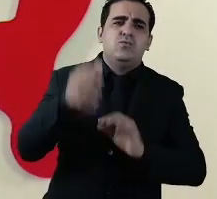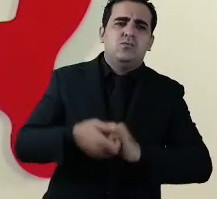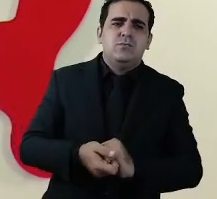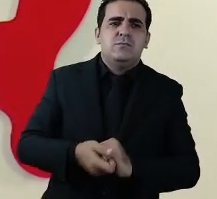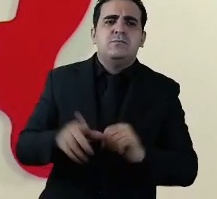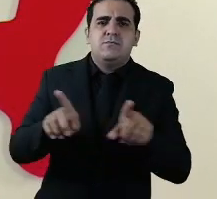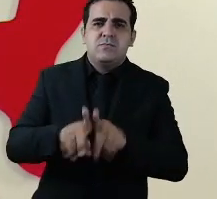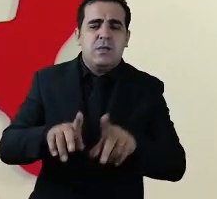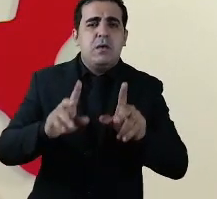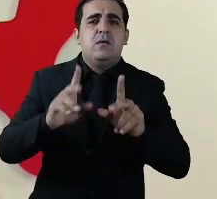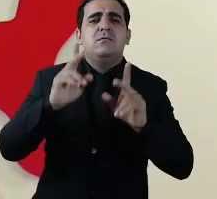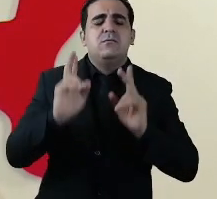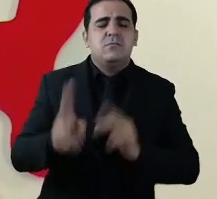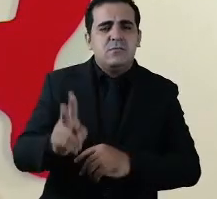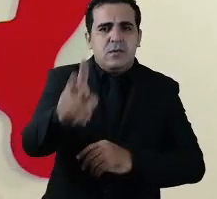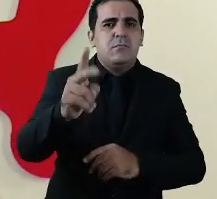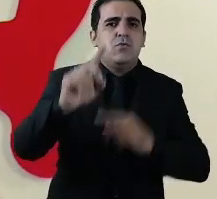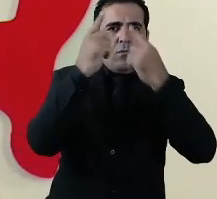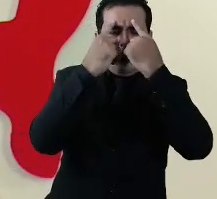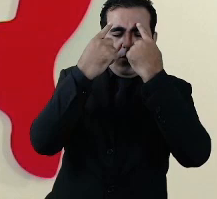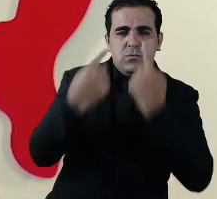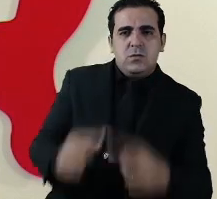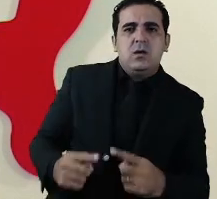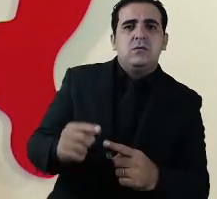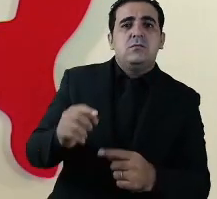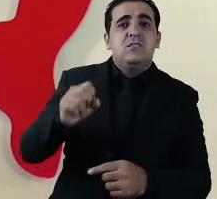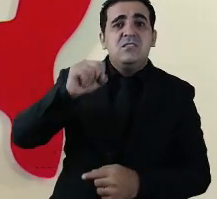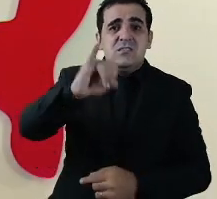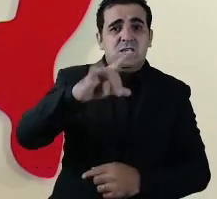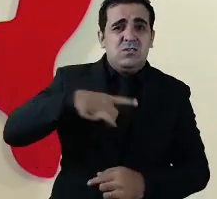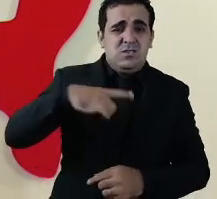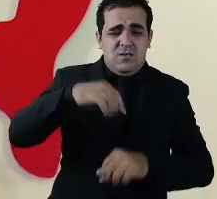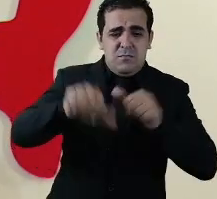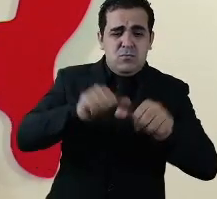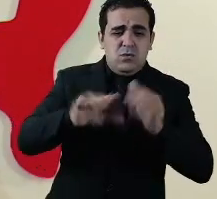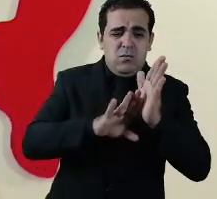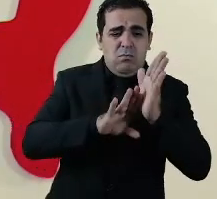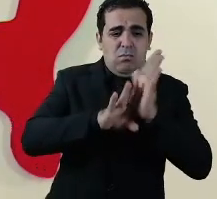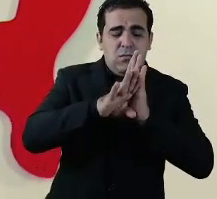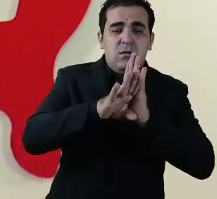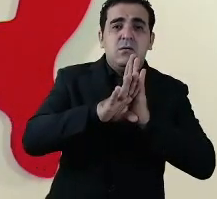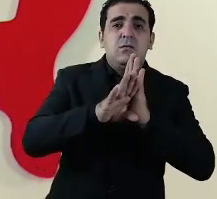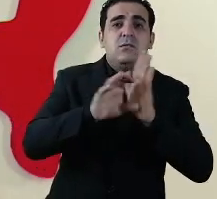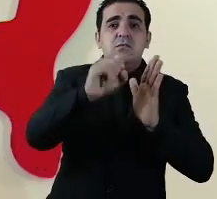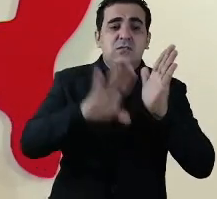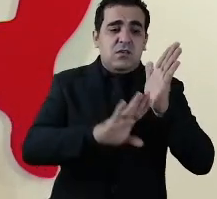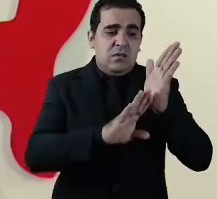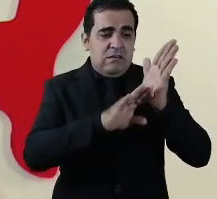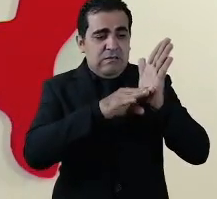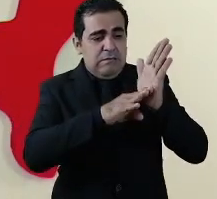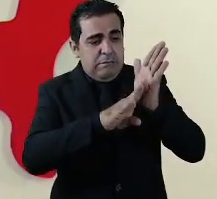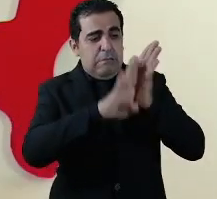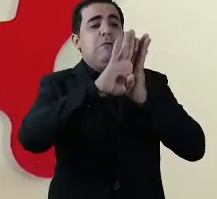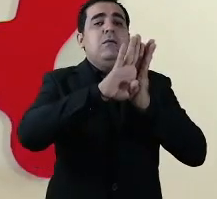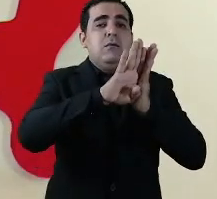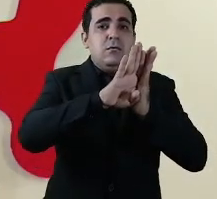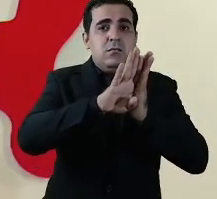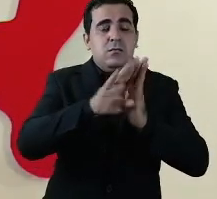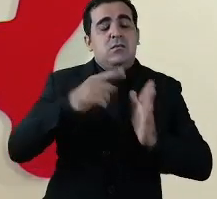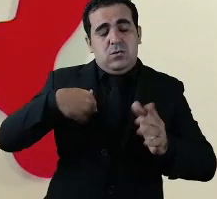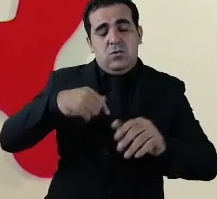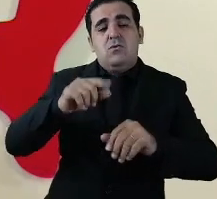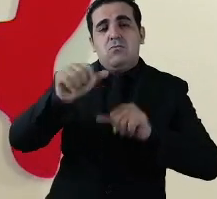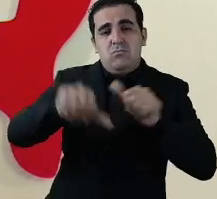e com toda a humildade que eu tenho claro que se houver alguma alteração da tendência é claro que eu revejo a decisão